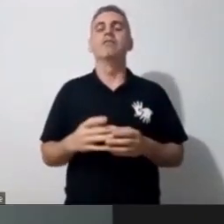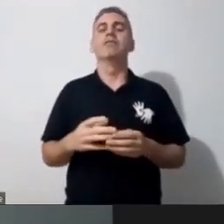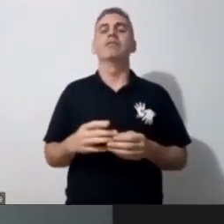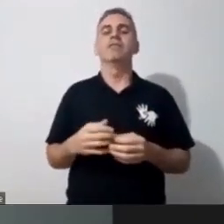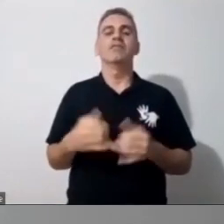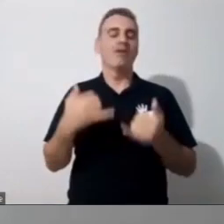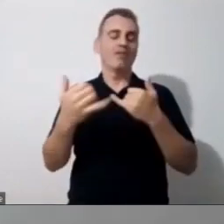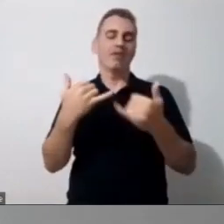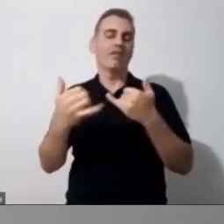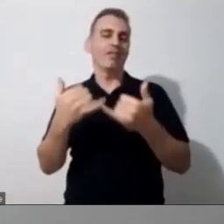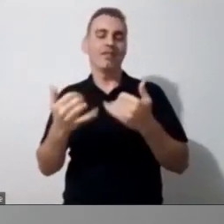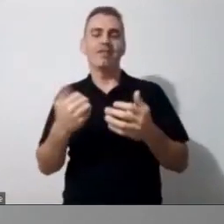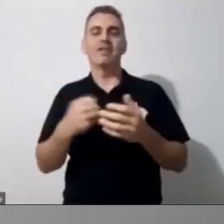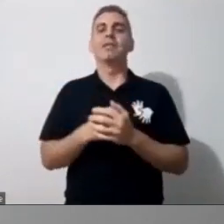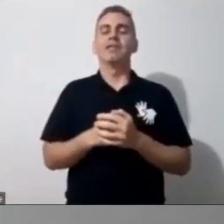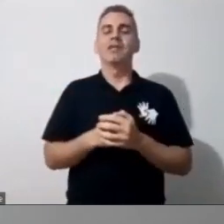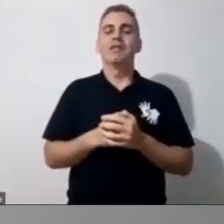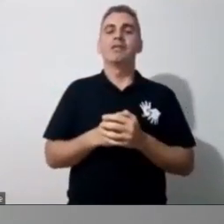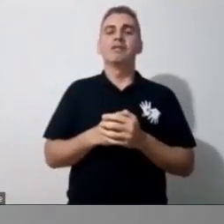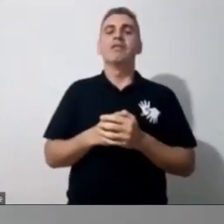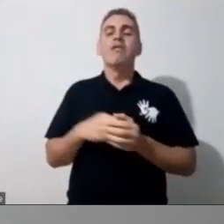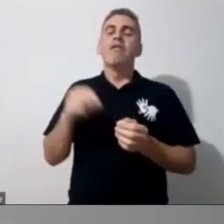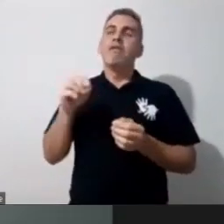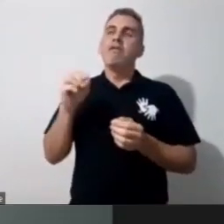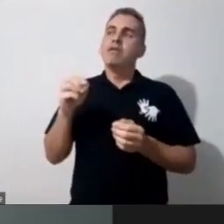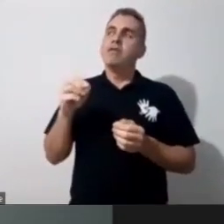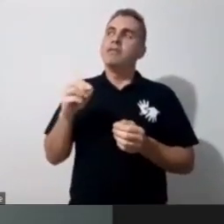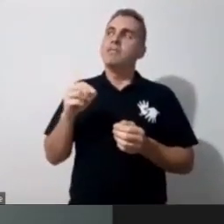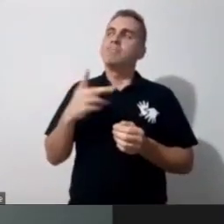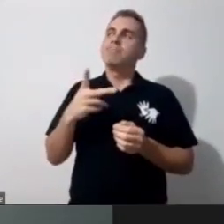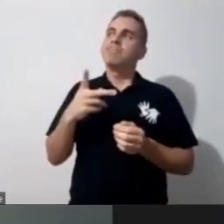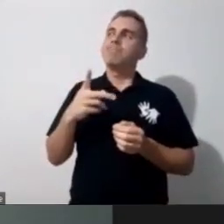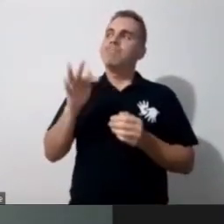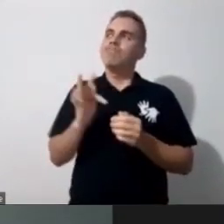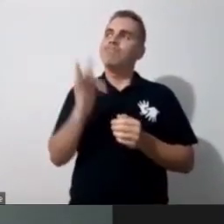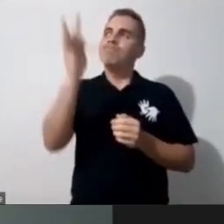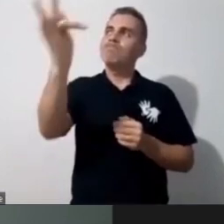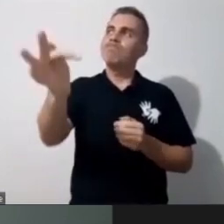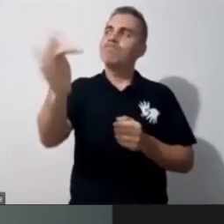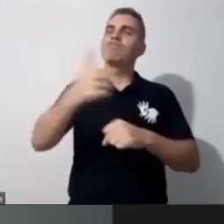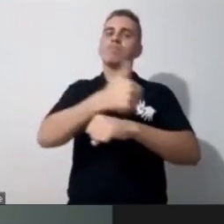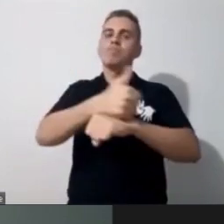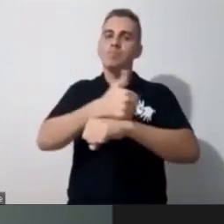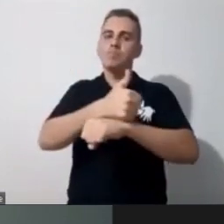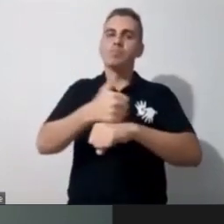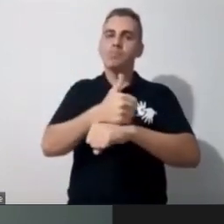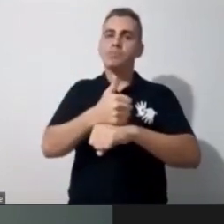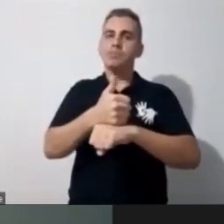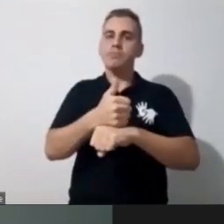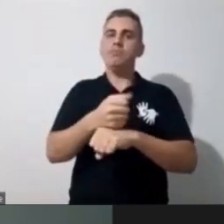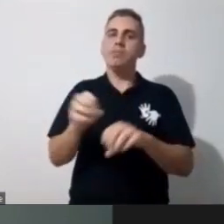Então, o que que eu levo dessa pandemia enquanto profissional da área da educação inclusiva?